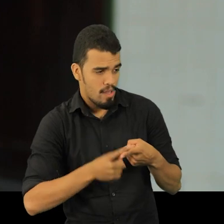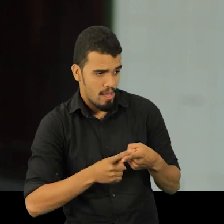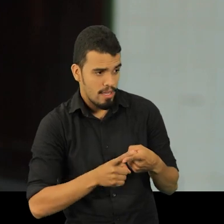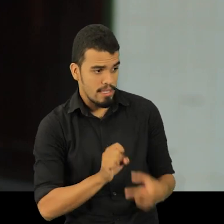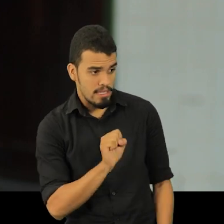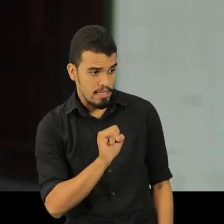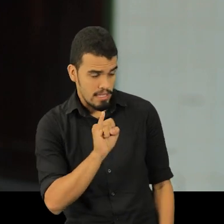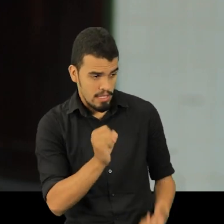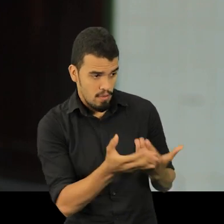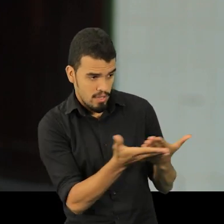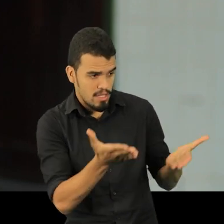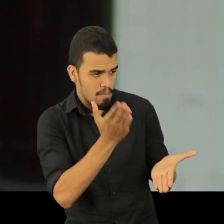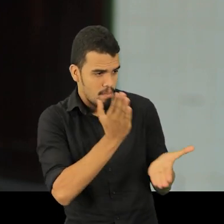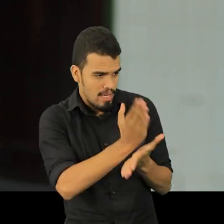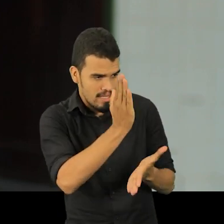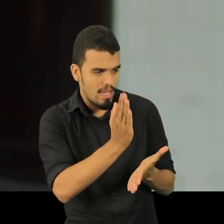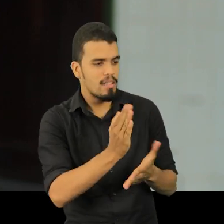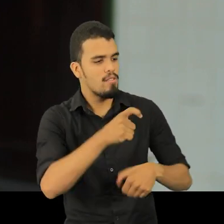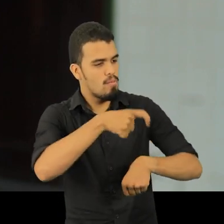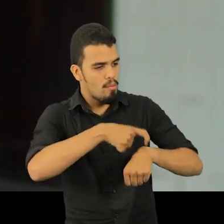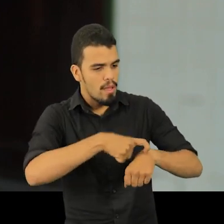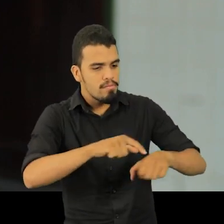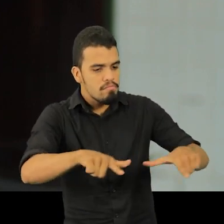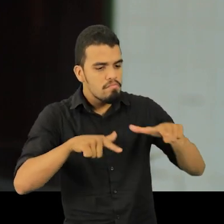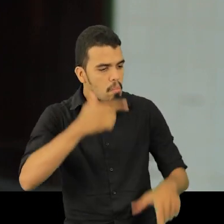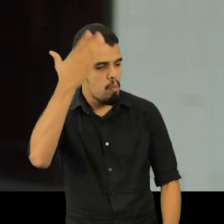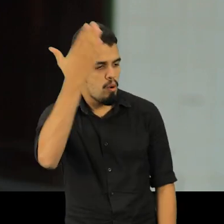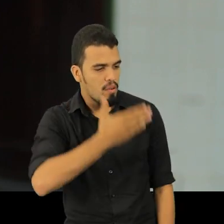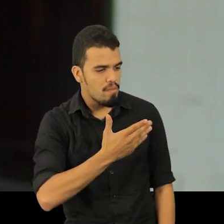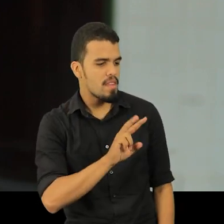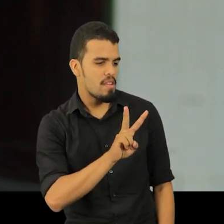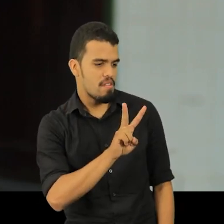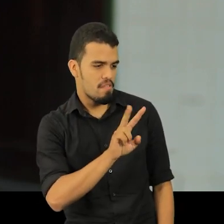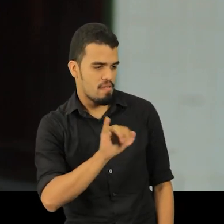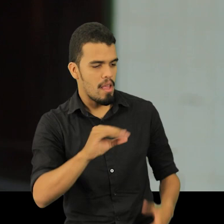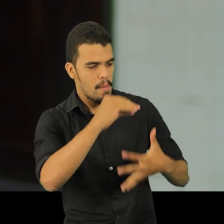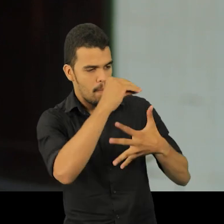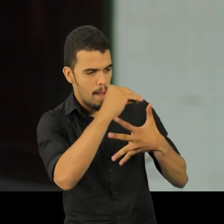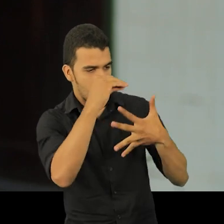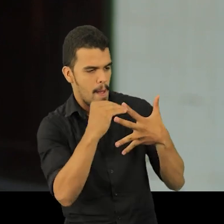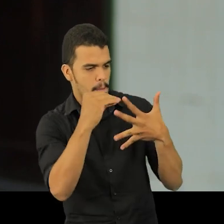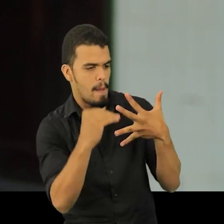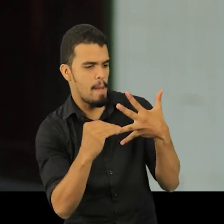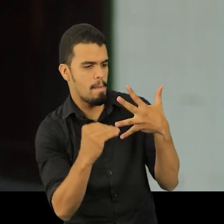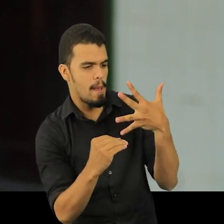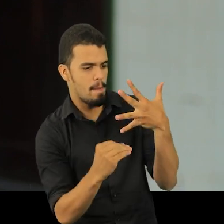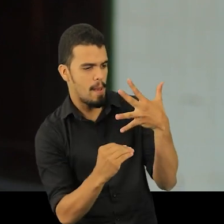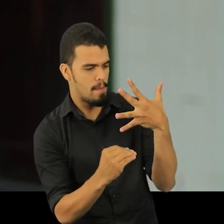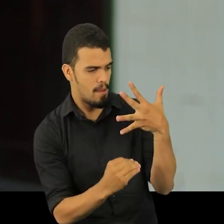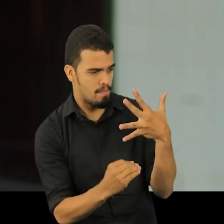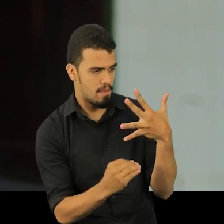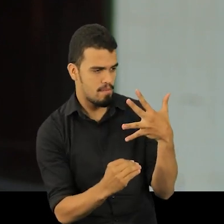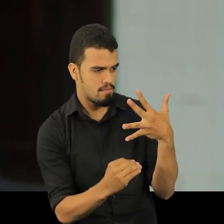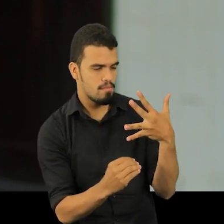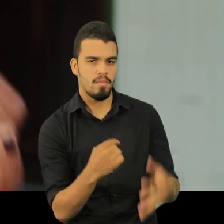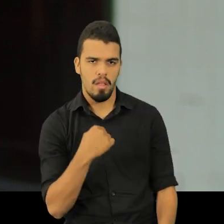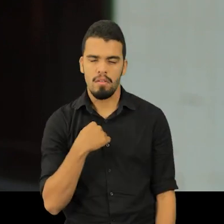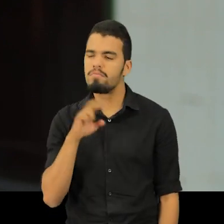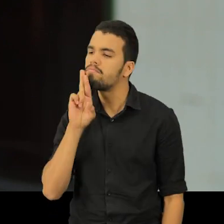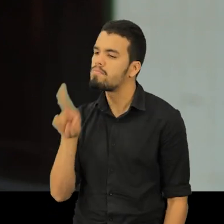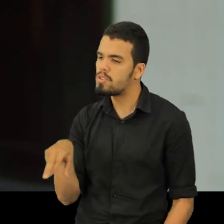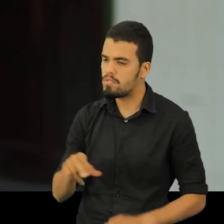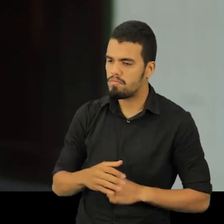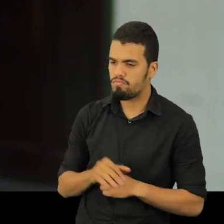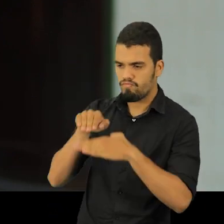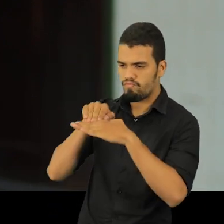hora que, mesmo que vocês passem, quando vierem os títulos, vocês vão cair. Aí eu levantei e disse para ele. Pois eu, nem que seja